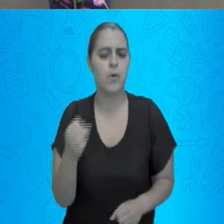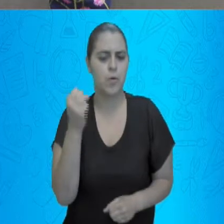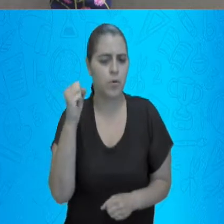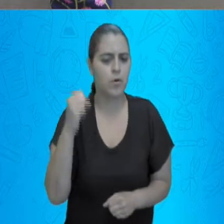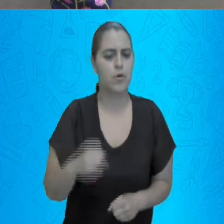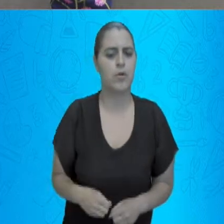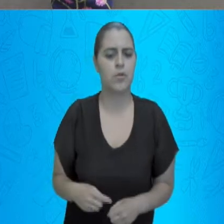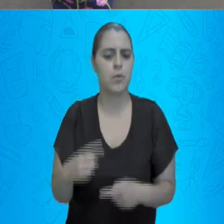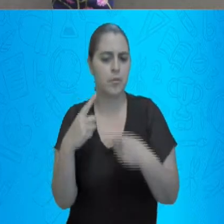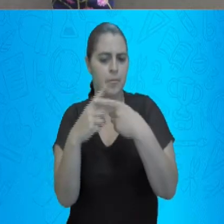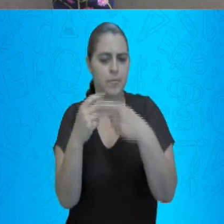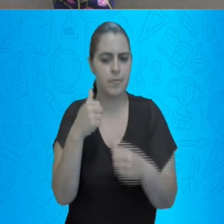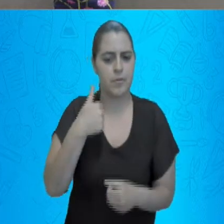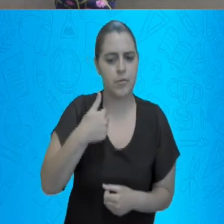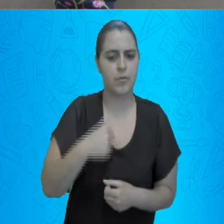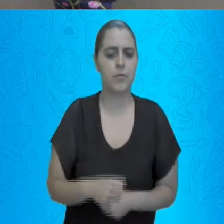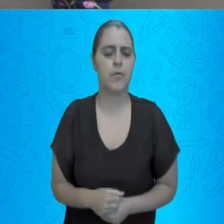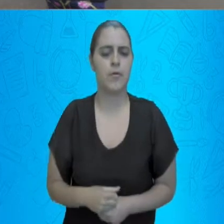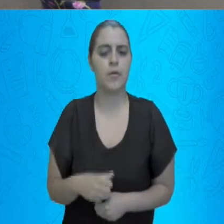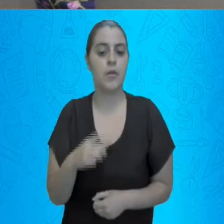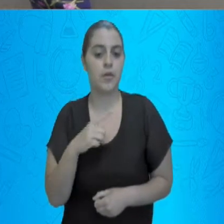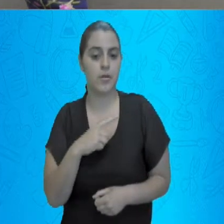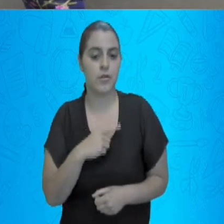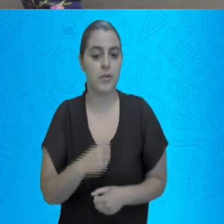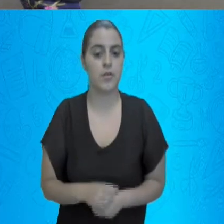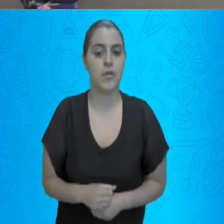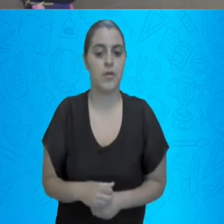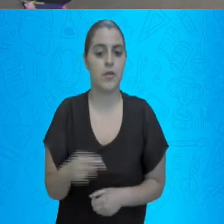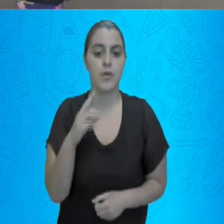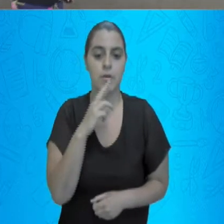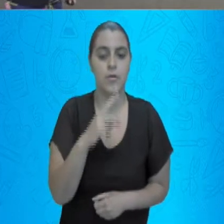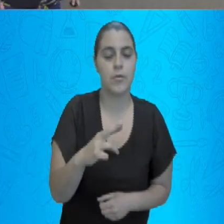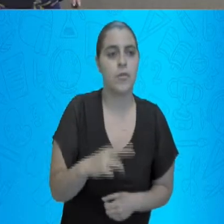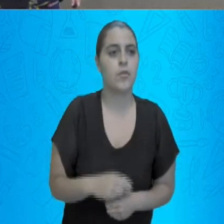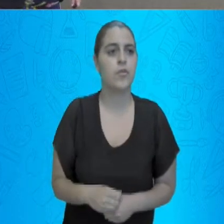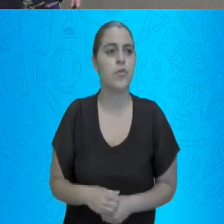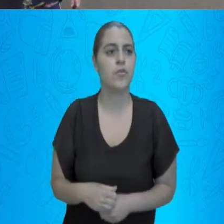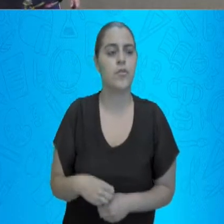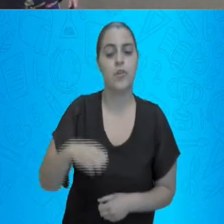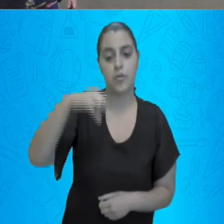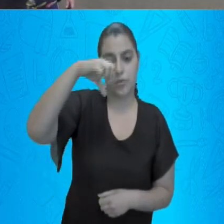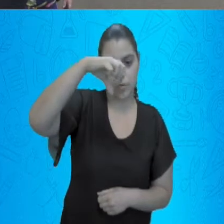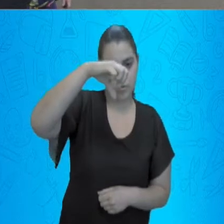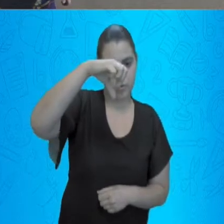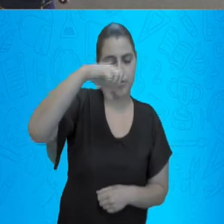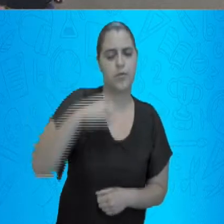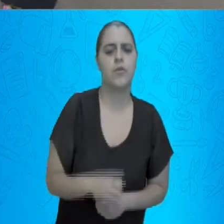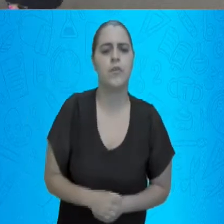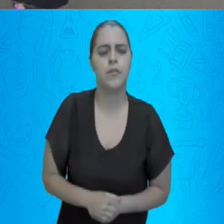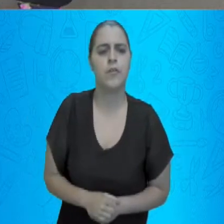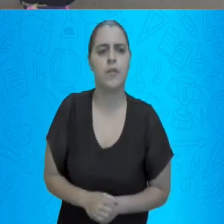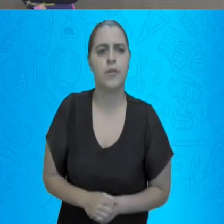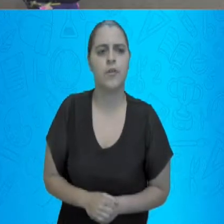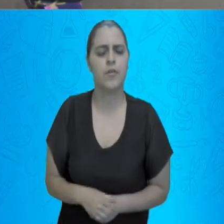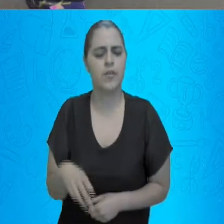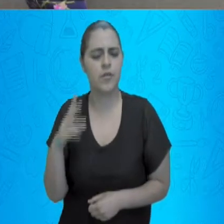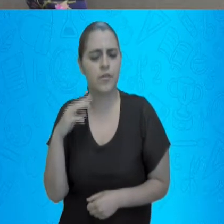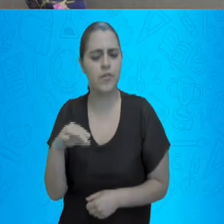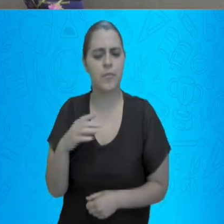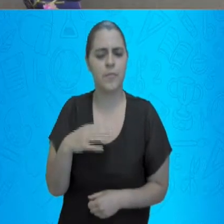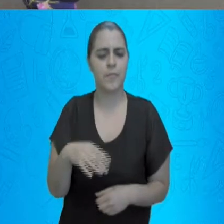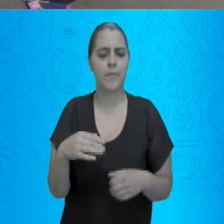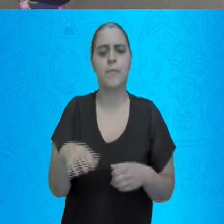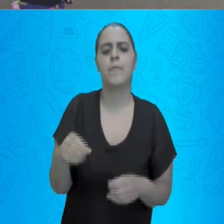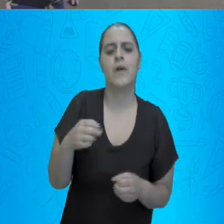mais 1, eu tenho resultado a soma de 9. E aqui está nos dando uma